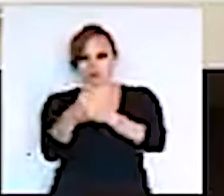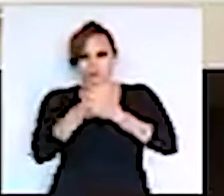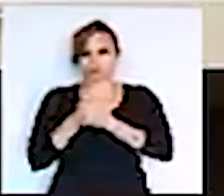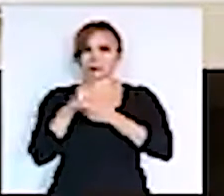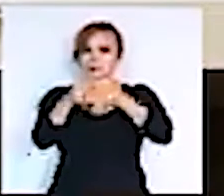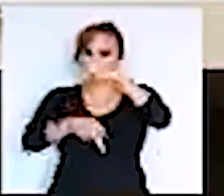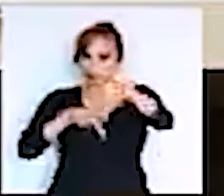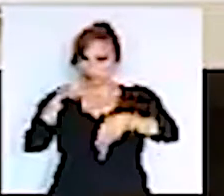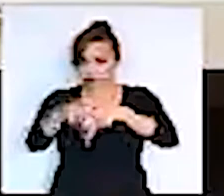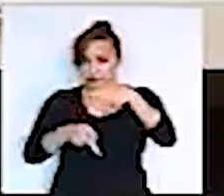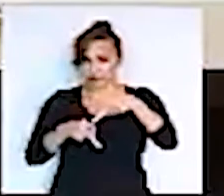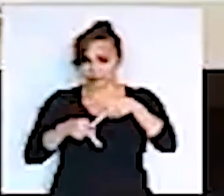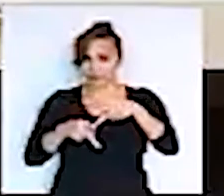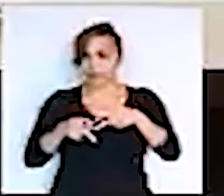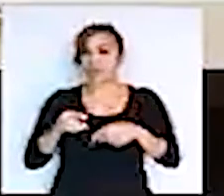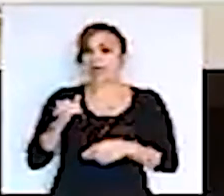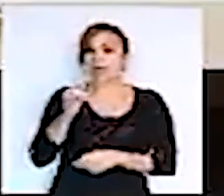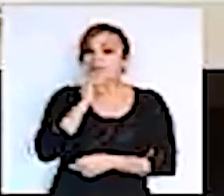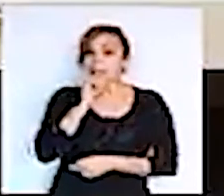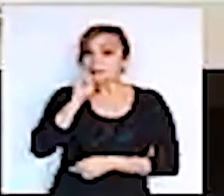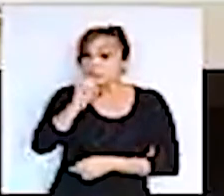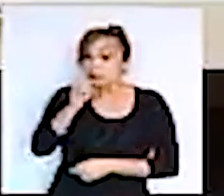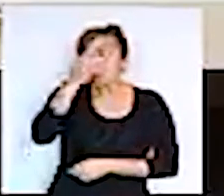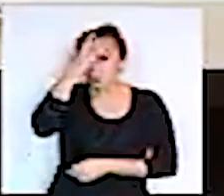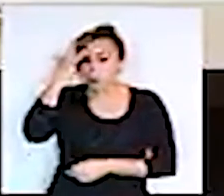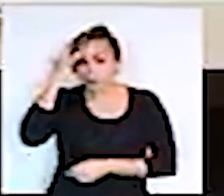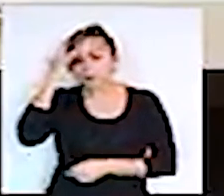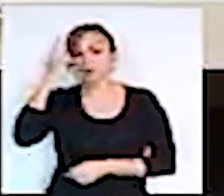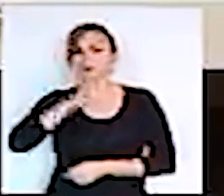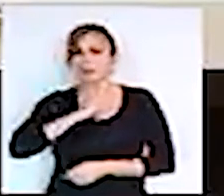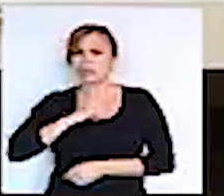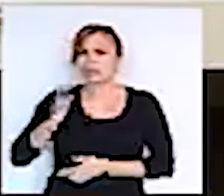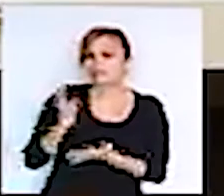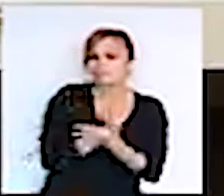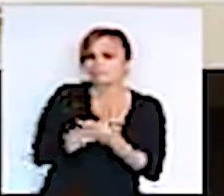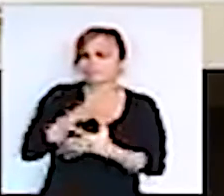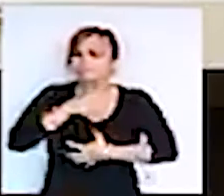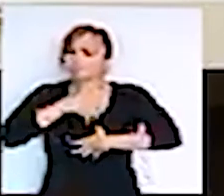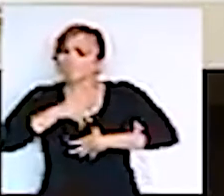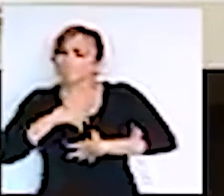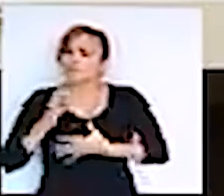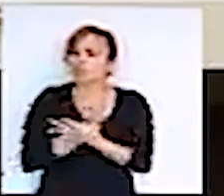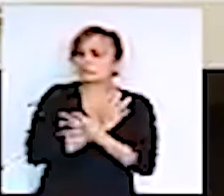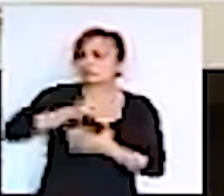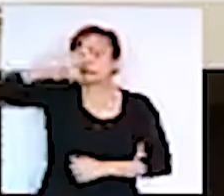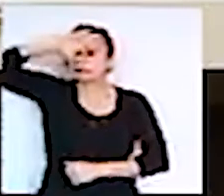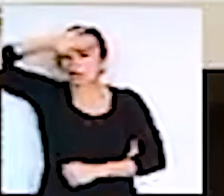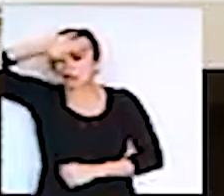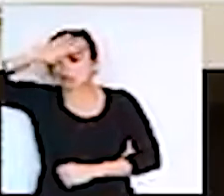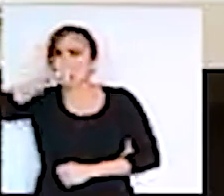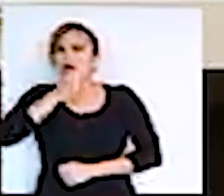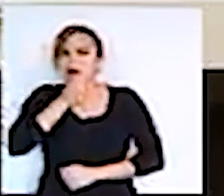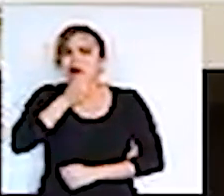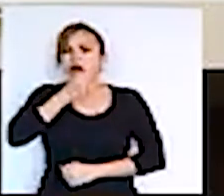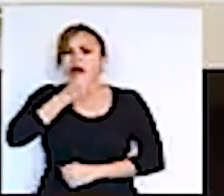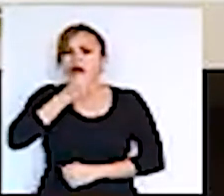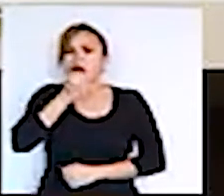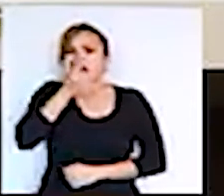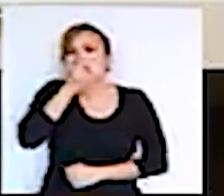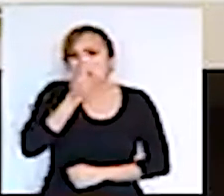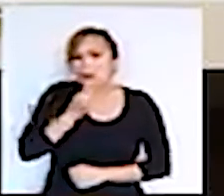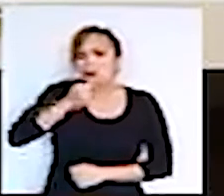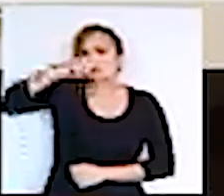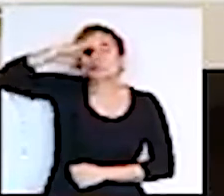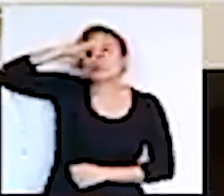sinal estejam apresentando algum sinal dessa doença, febre, tosse,